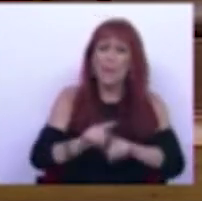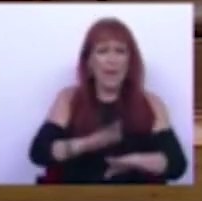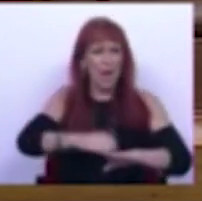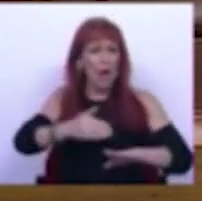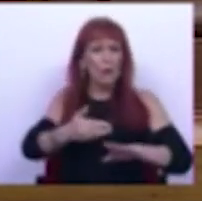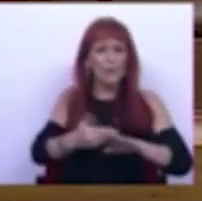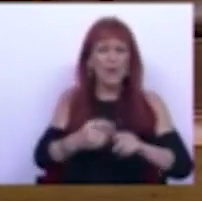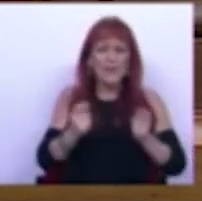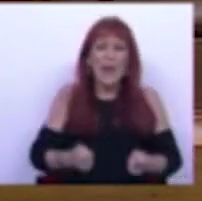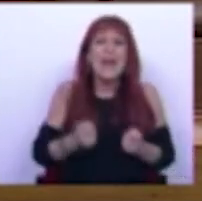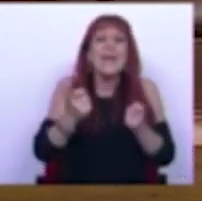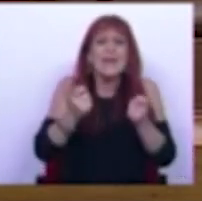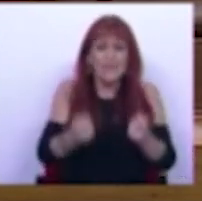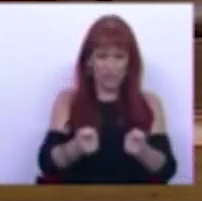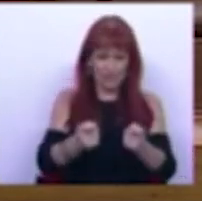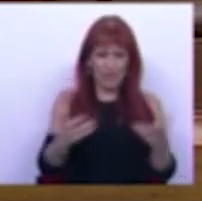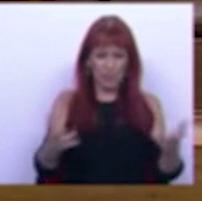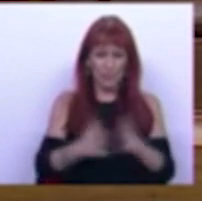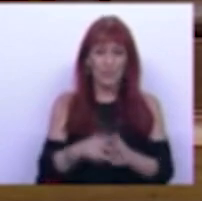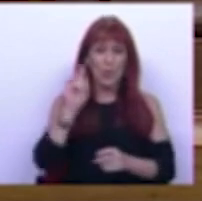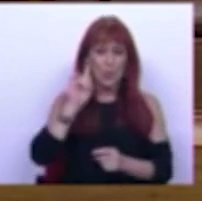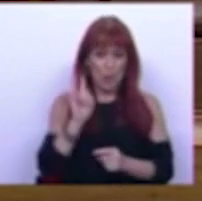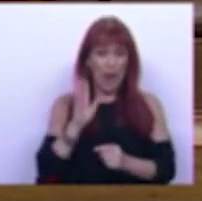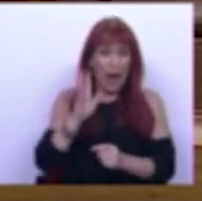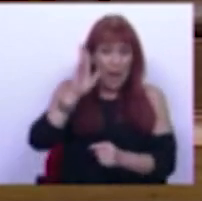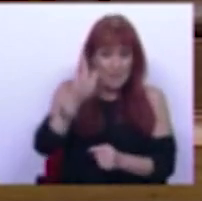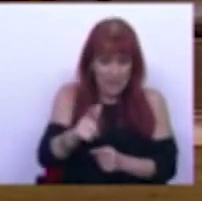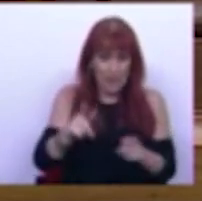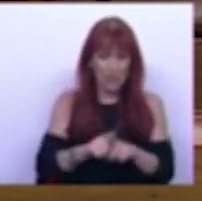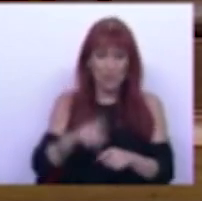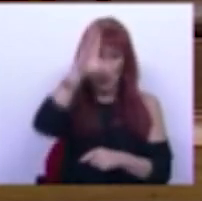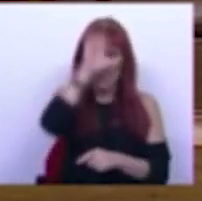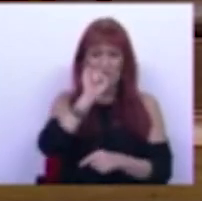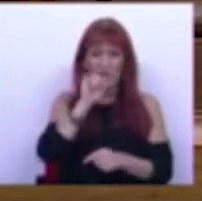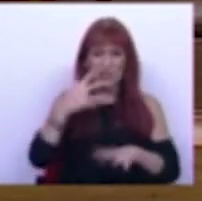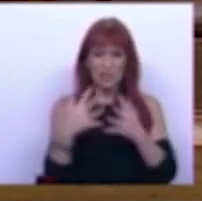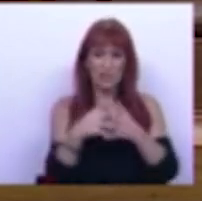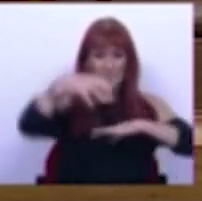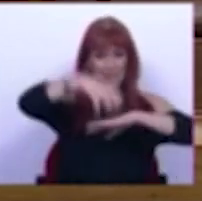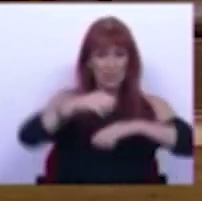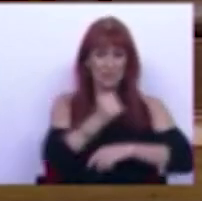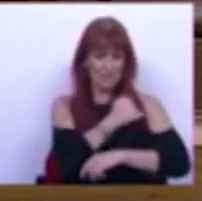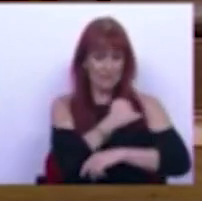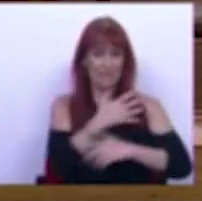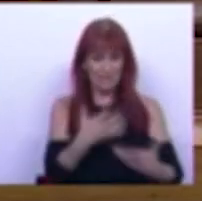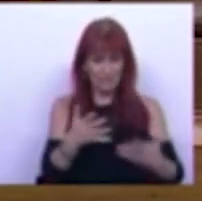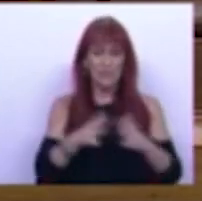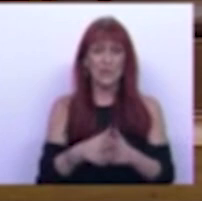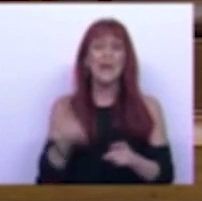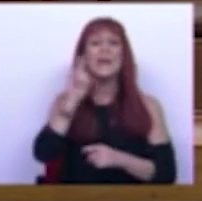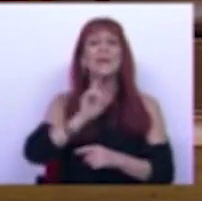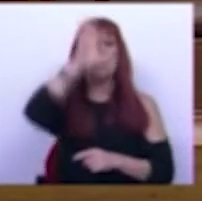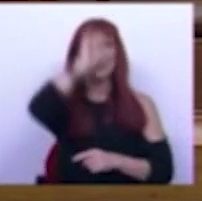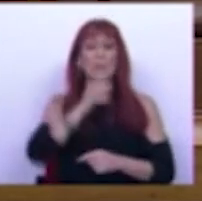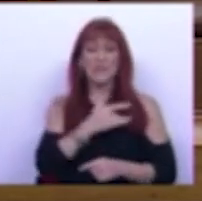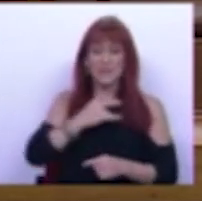reforçar o investimento. No dia de amanhã, o Ministro das Infraestruturas e Habitação e a Sra.